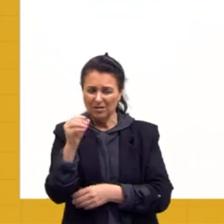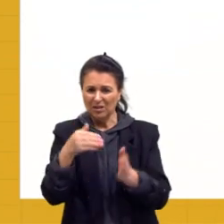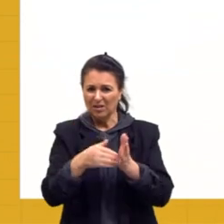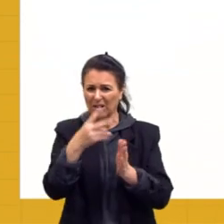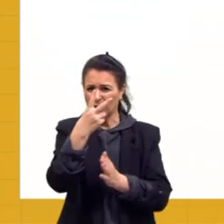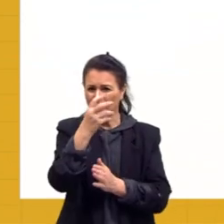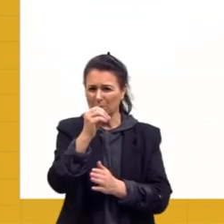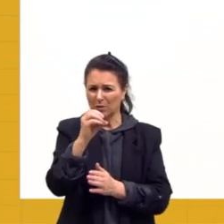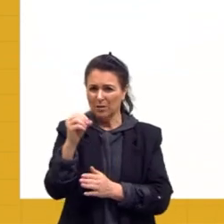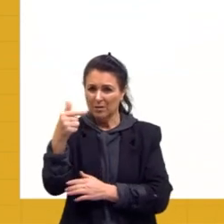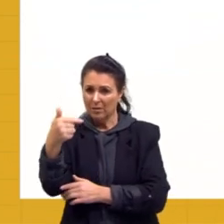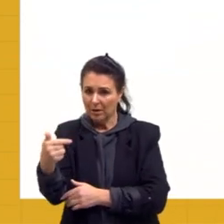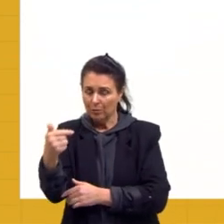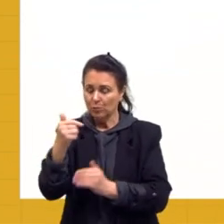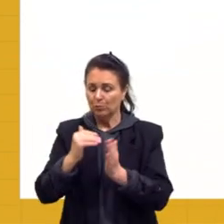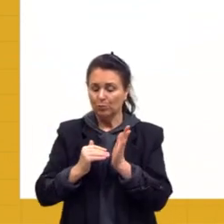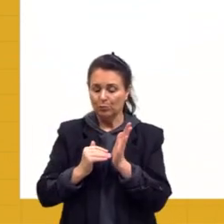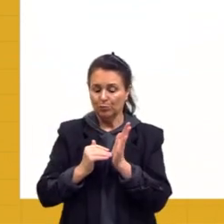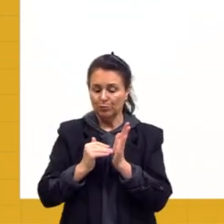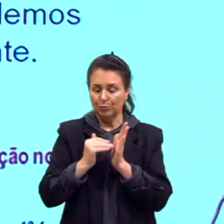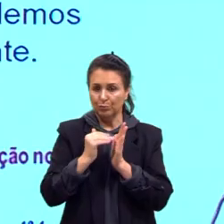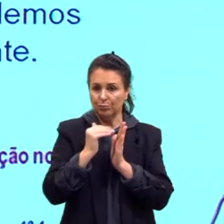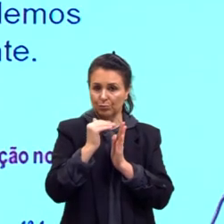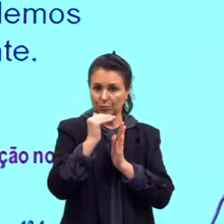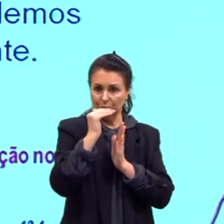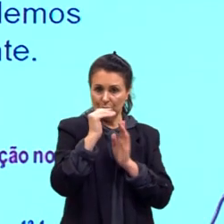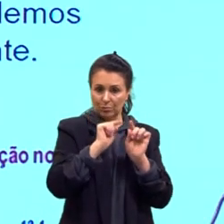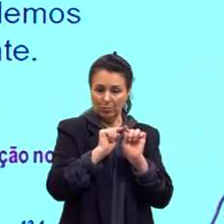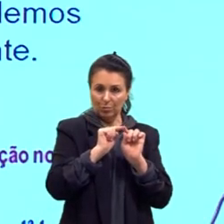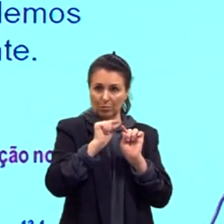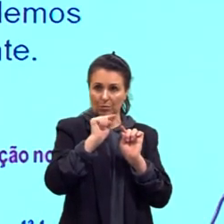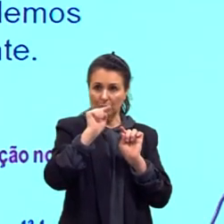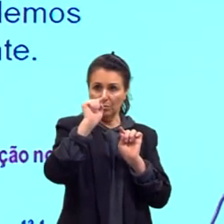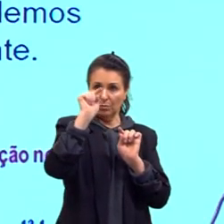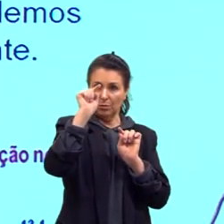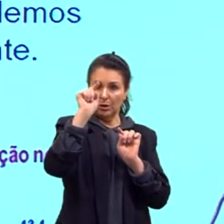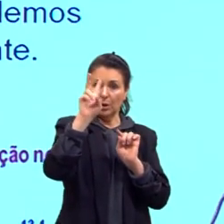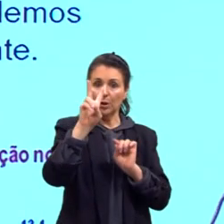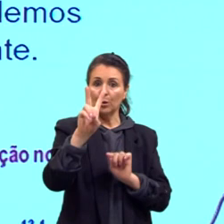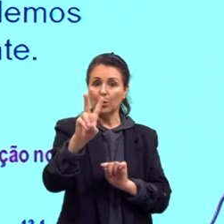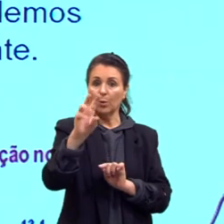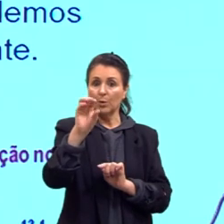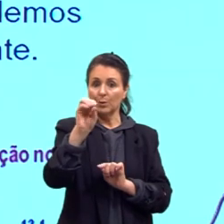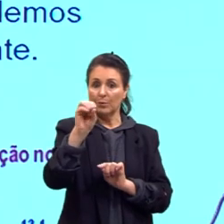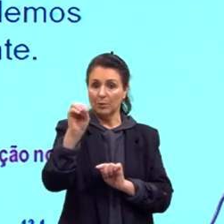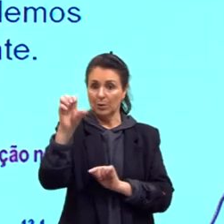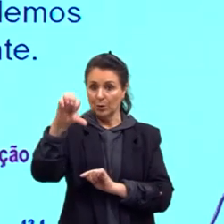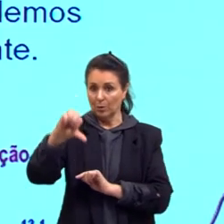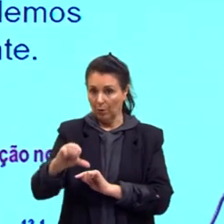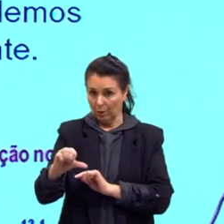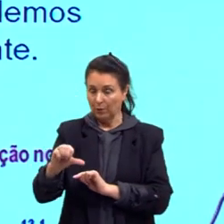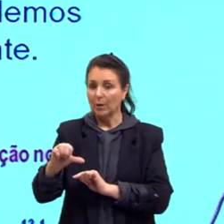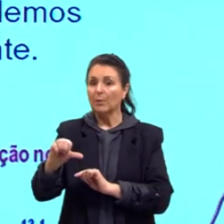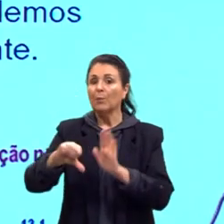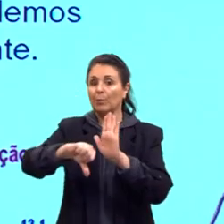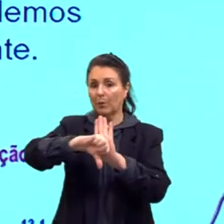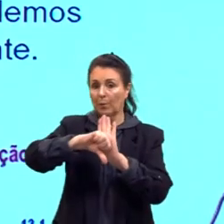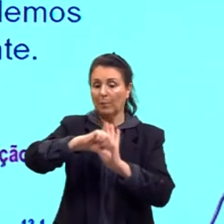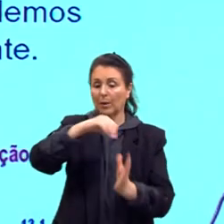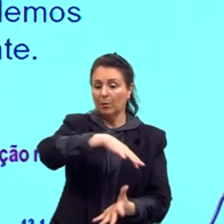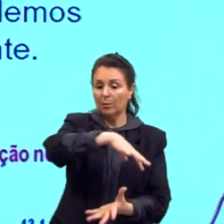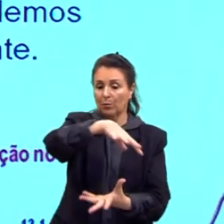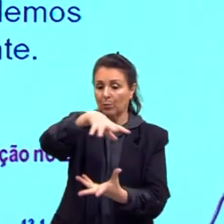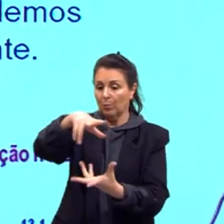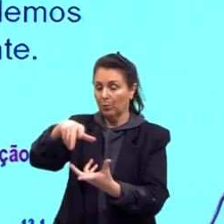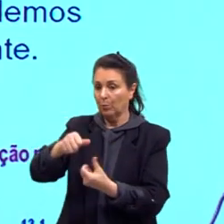nós tivemos crescimento, né, nós crescemos bastante. Em 2009, nós tivemos uma crise mundial, o Brasil é um